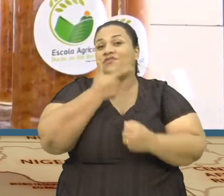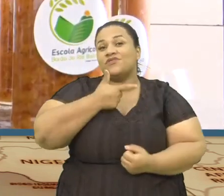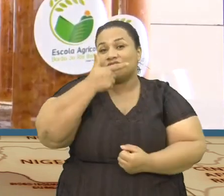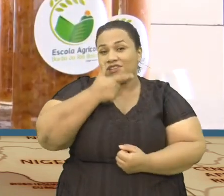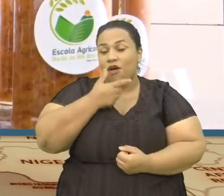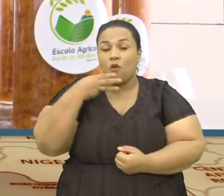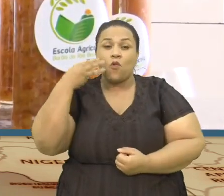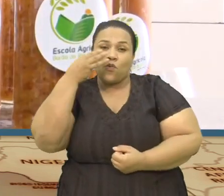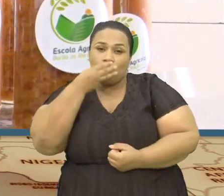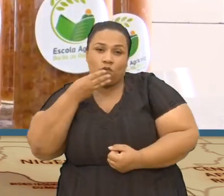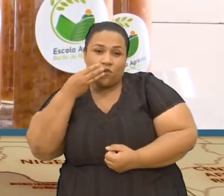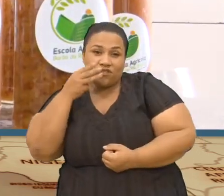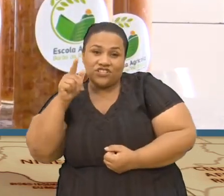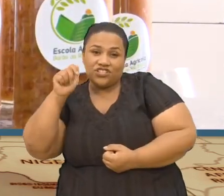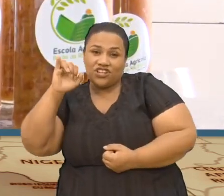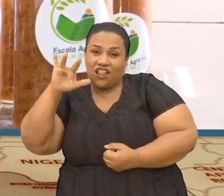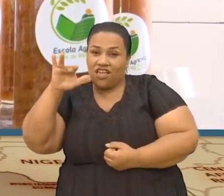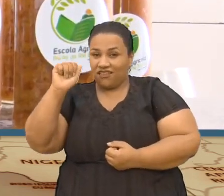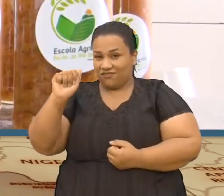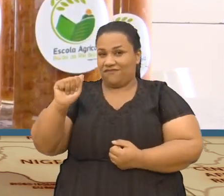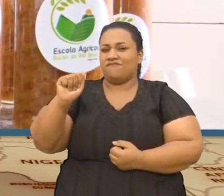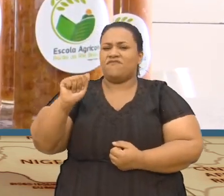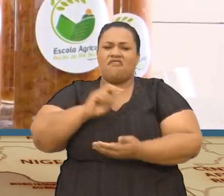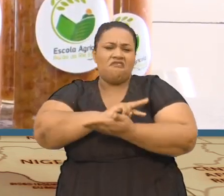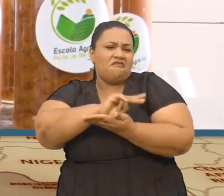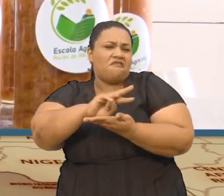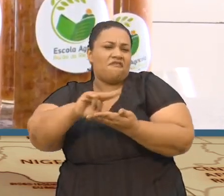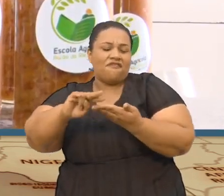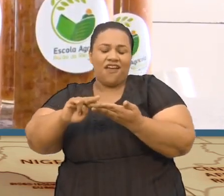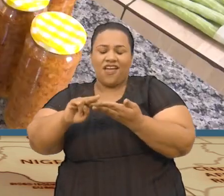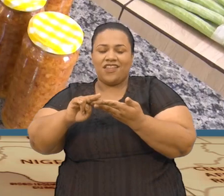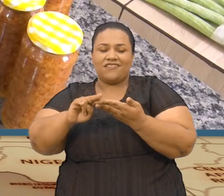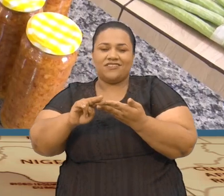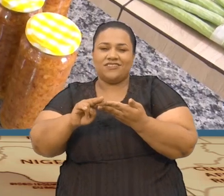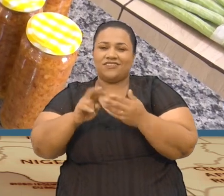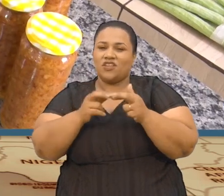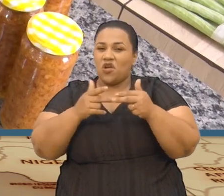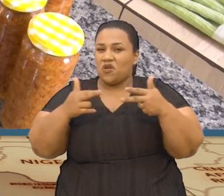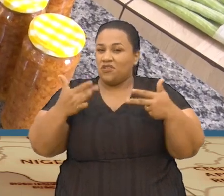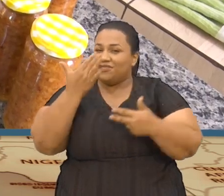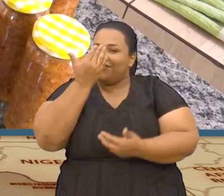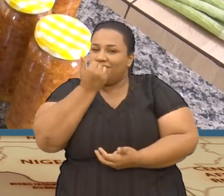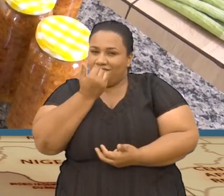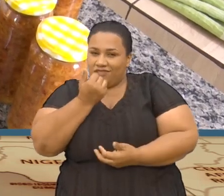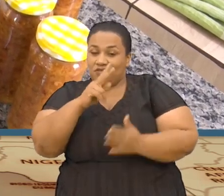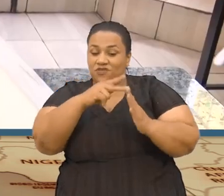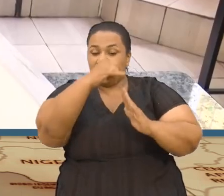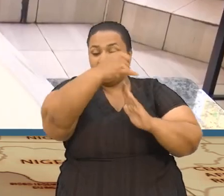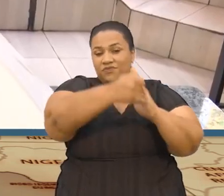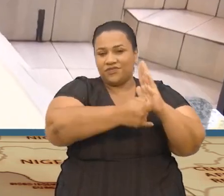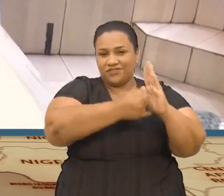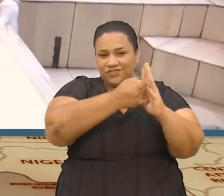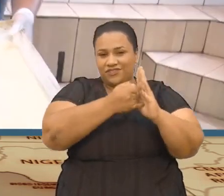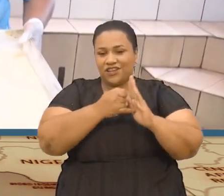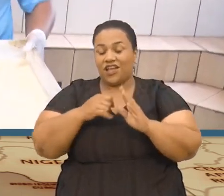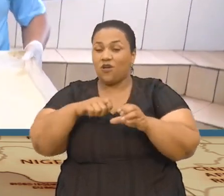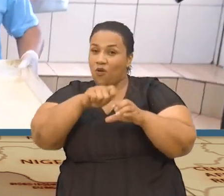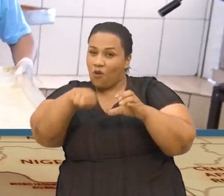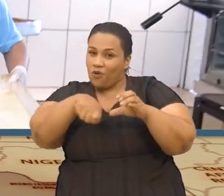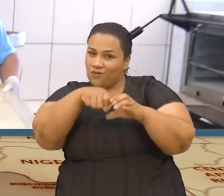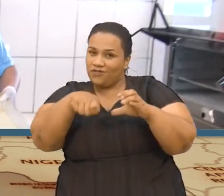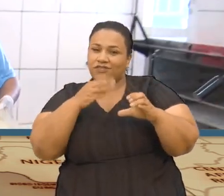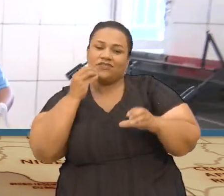Doces Geleias Dentre outras Maravilhas Fazem parte Do projeto Cozinha